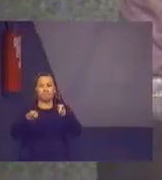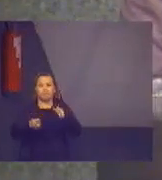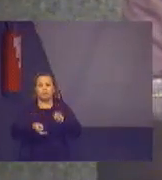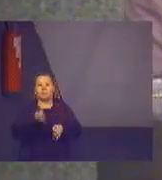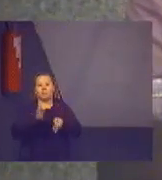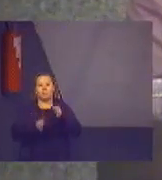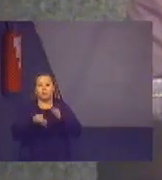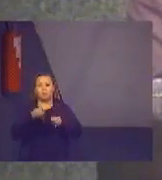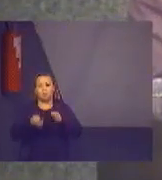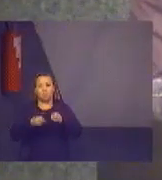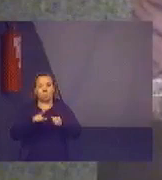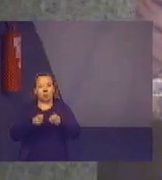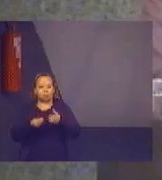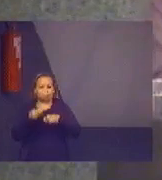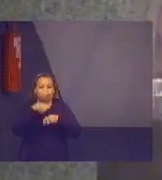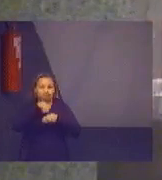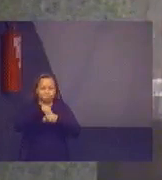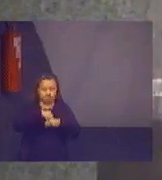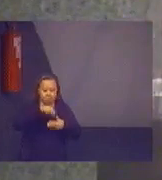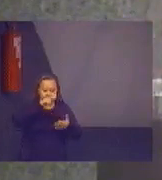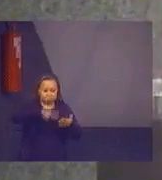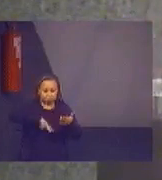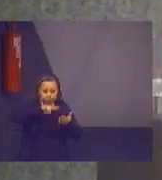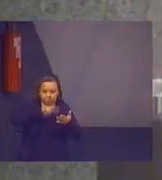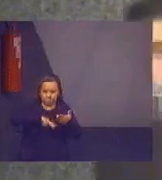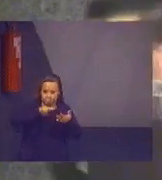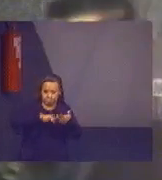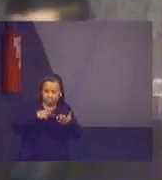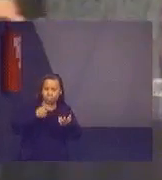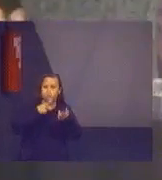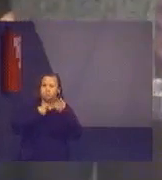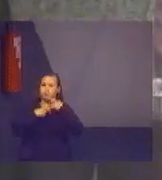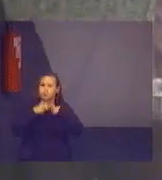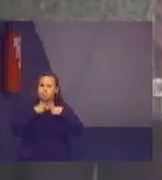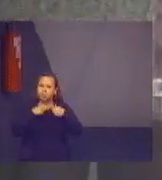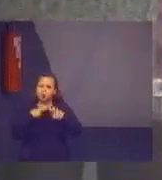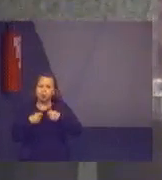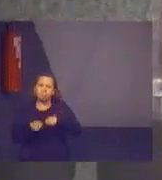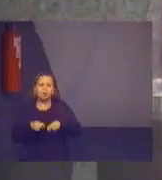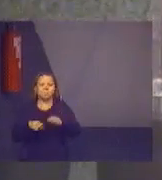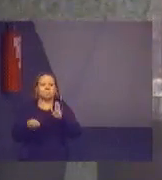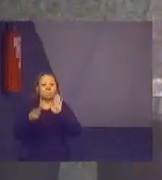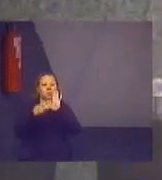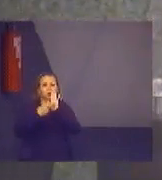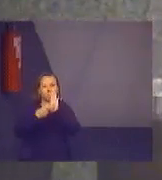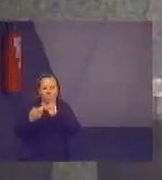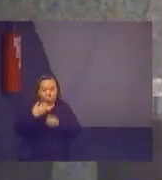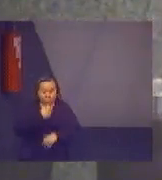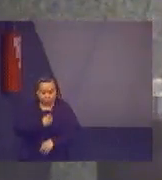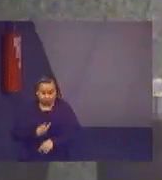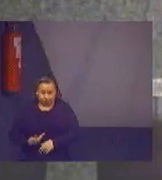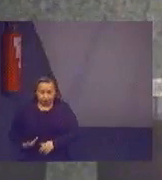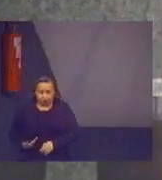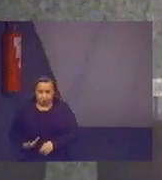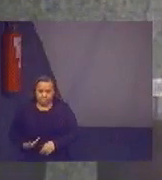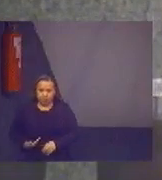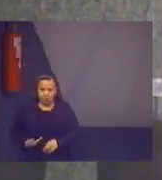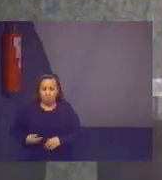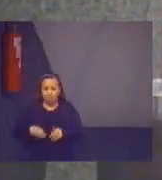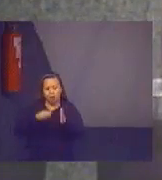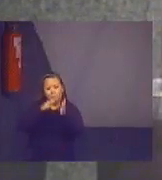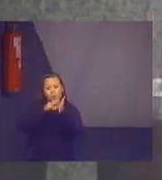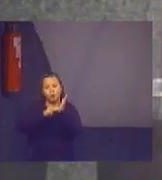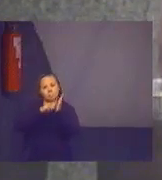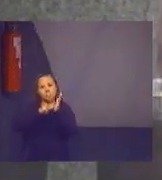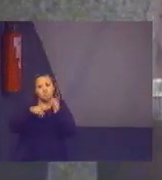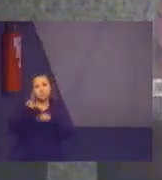literatura de controle externo, foi buscar, além já dos seus referenciais de governança, uma metodologia que